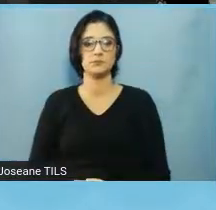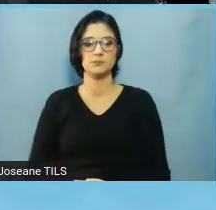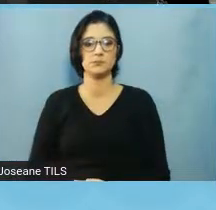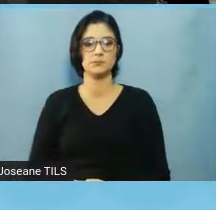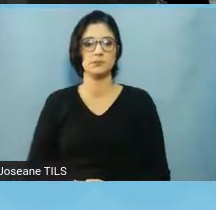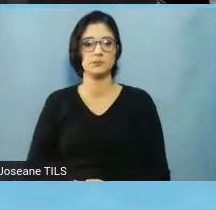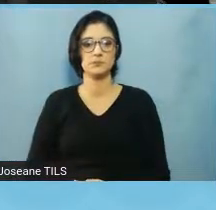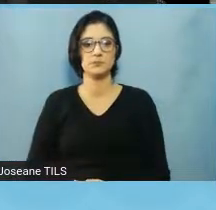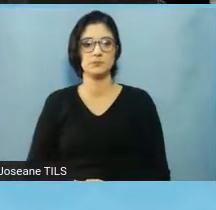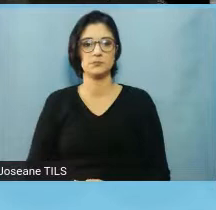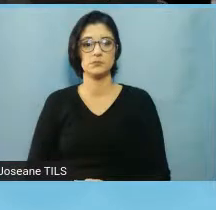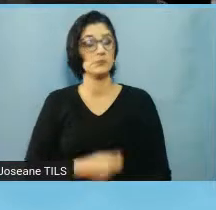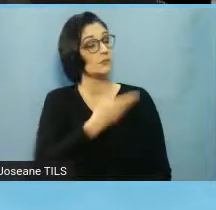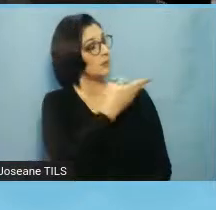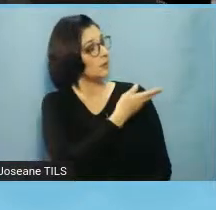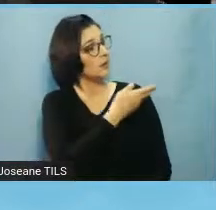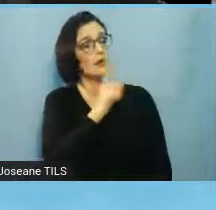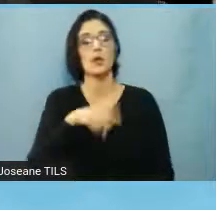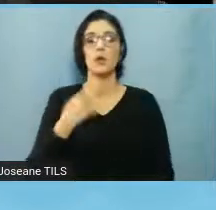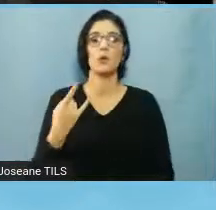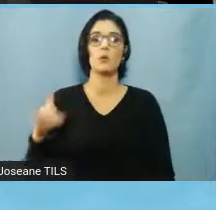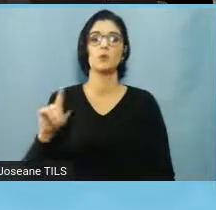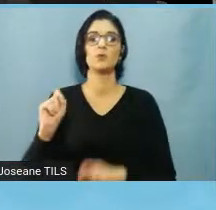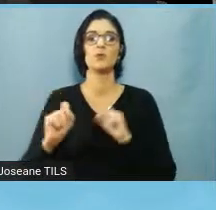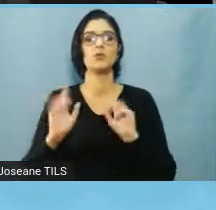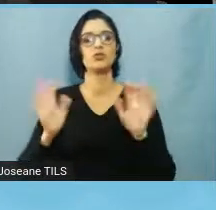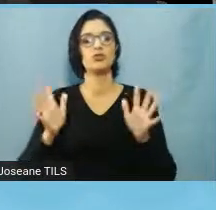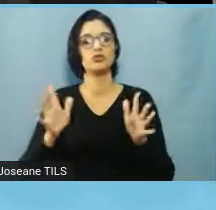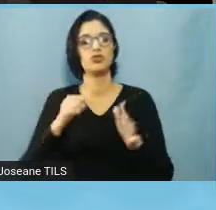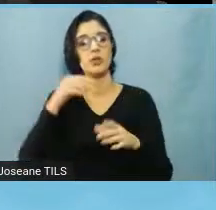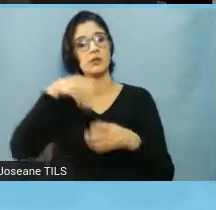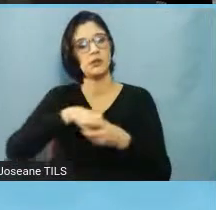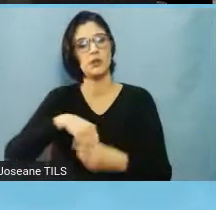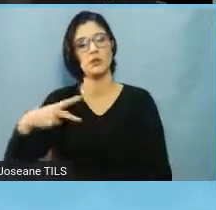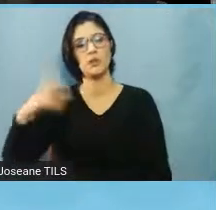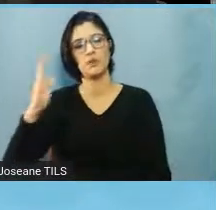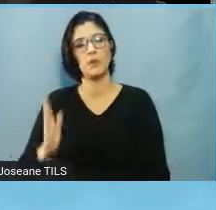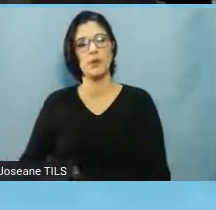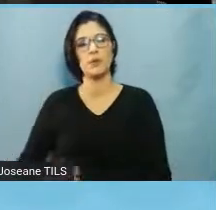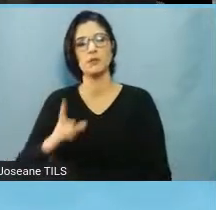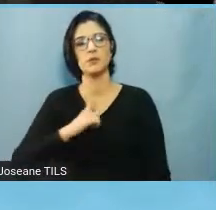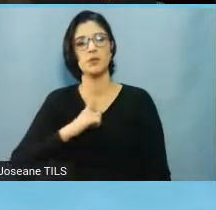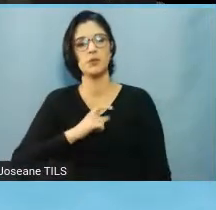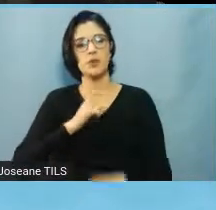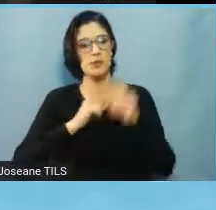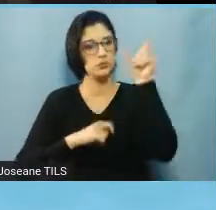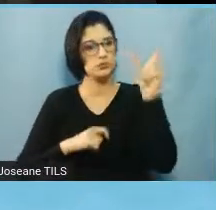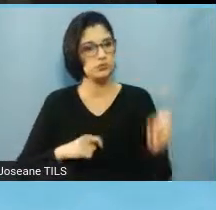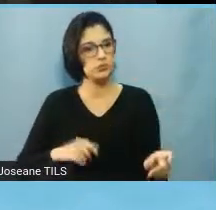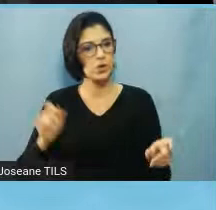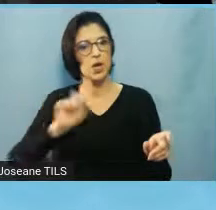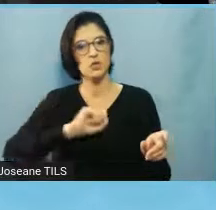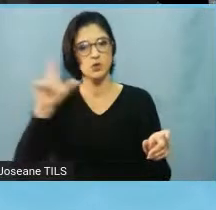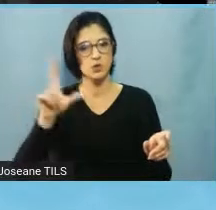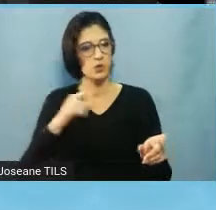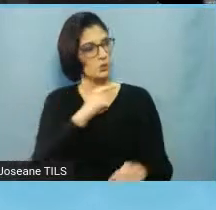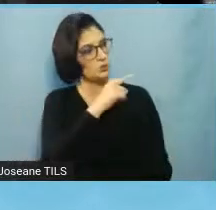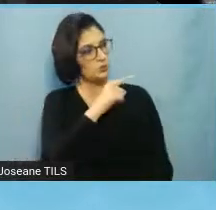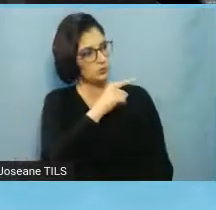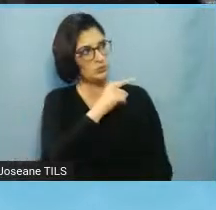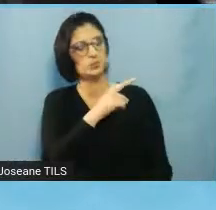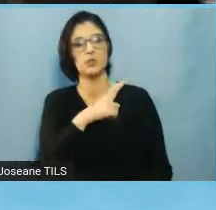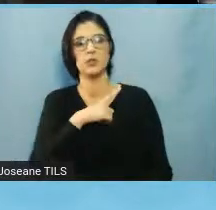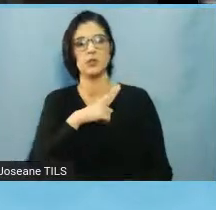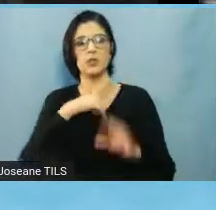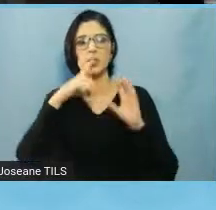tá, por último, é que eu tinha apontuado, aqui na Plataforma Brasil, ali na aba azul, vocês acham todas as resoluções e